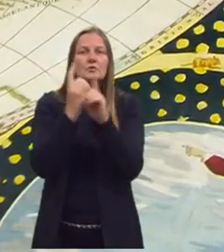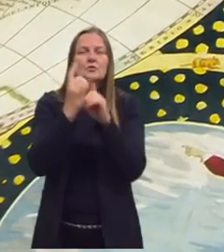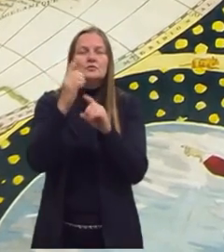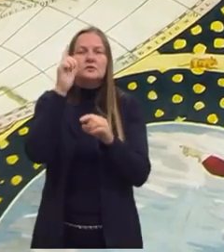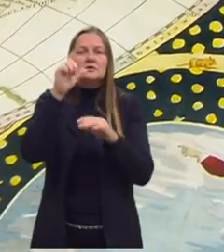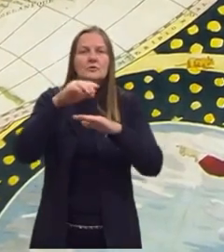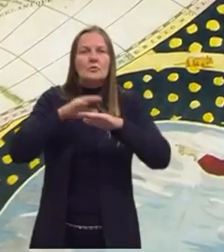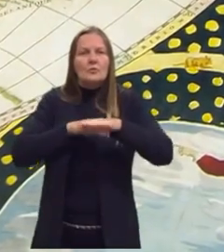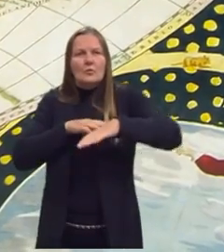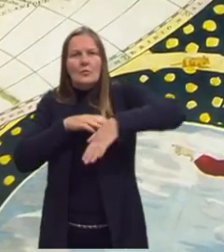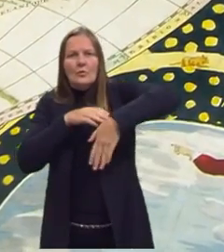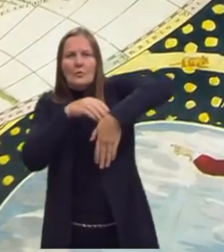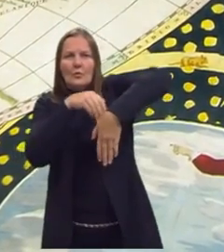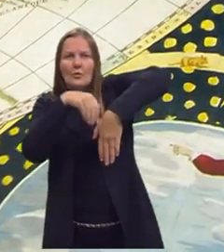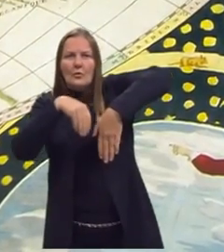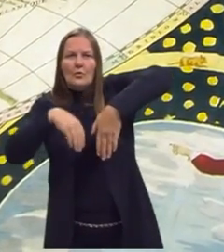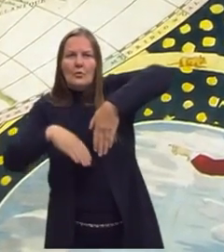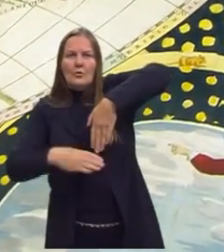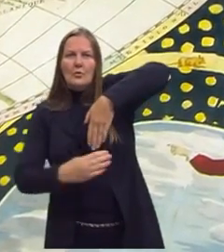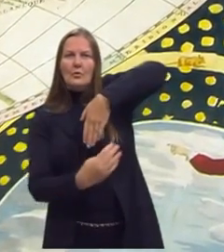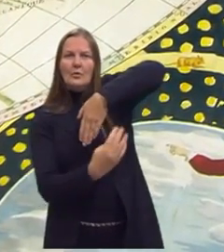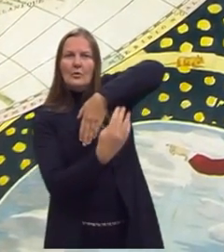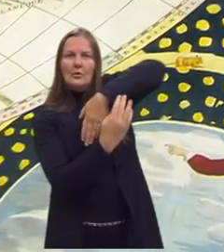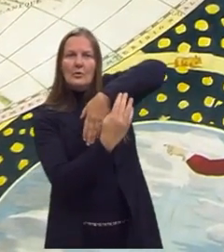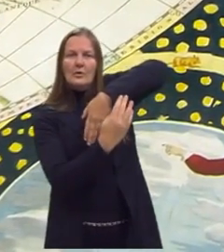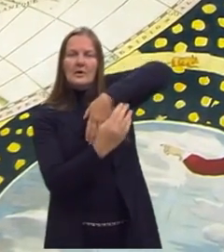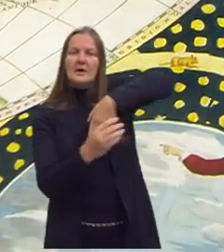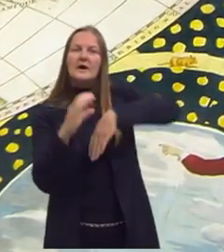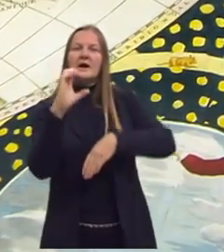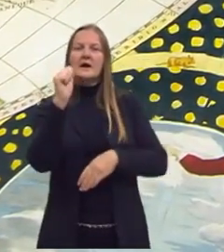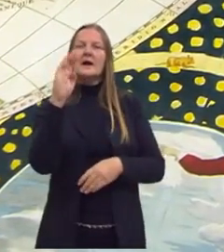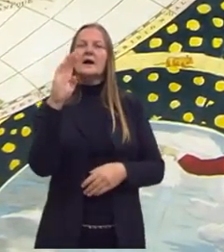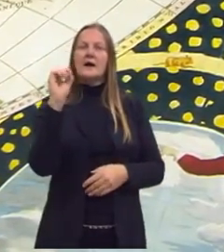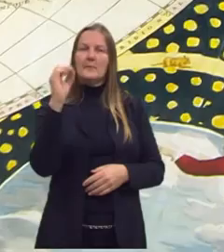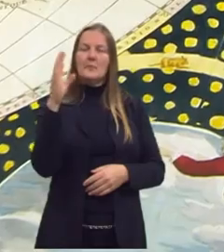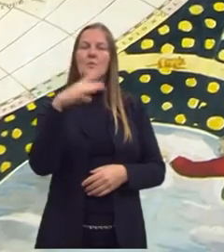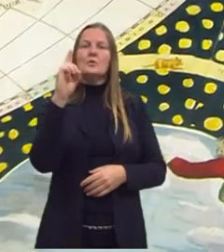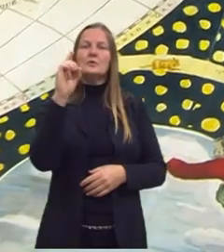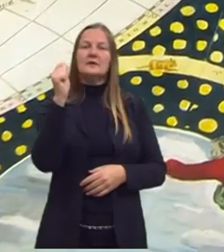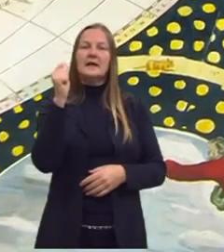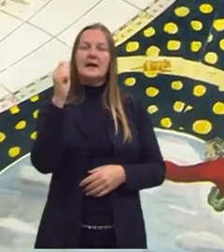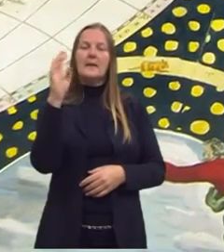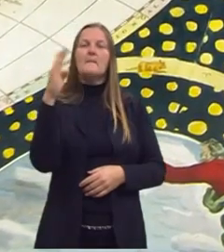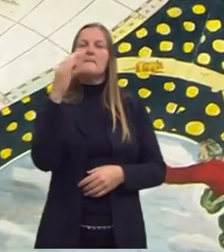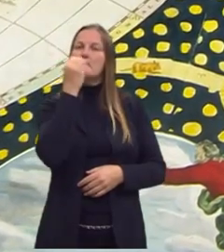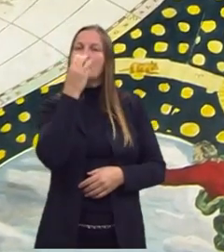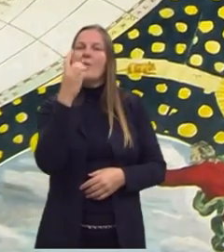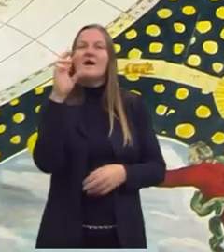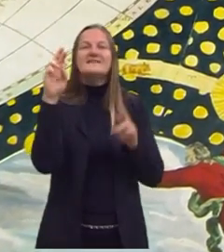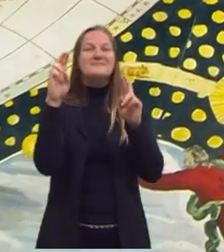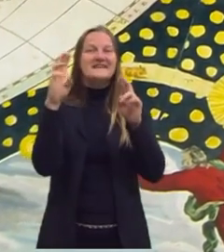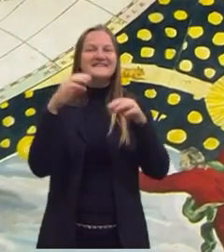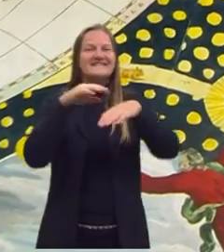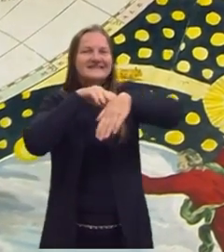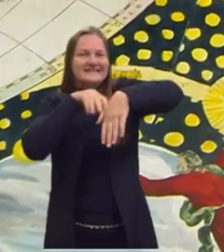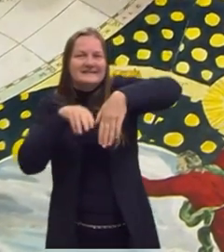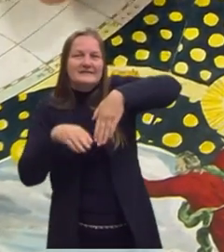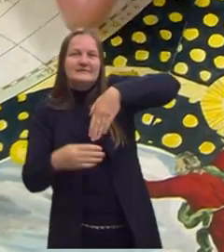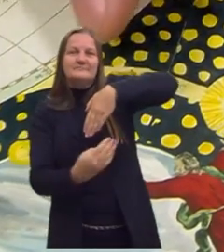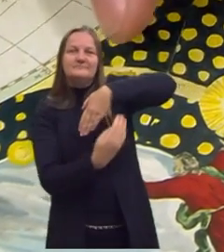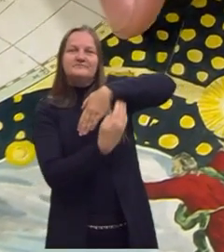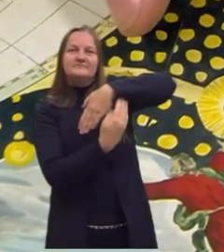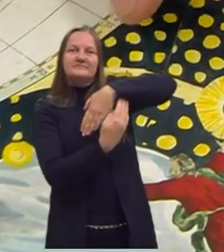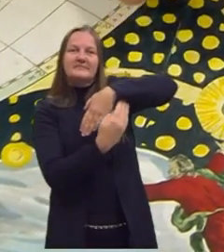contornar o Cabo da Boa Esperança. E depois, o Vasco da Gama, naquela viagem ali, em 1498, ele